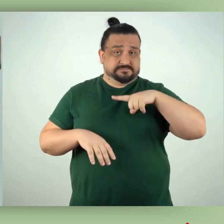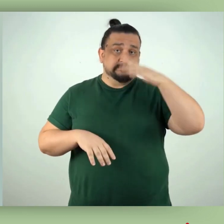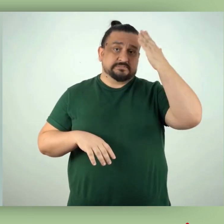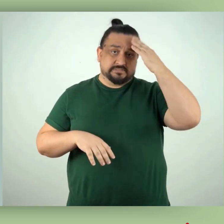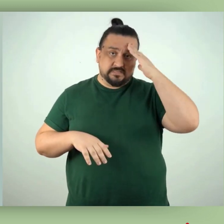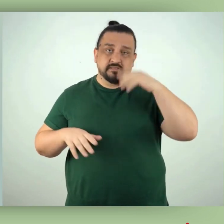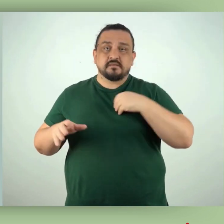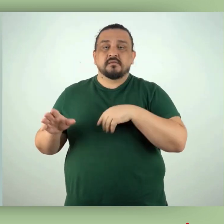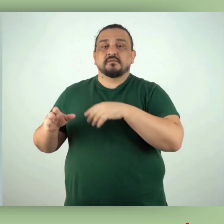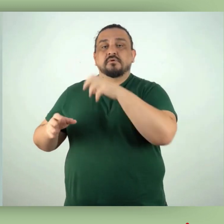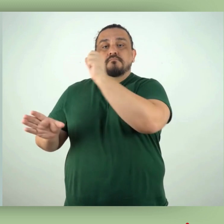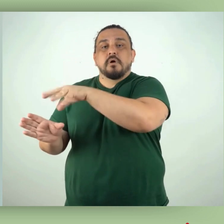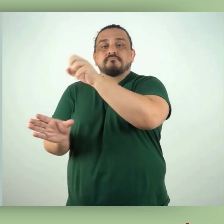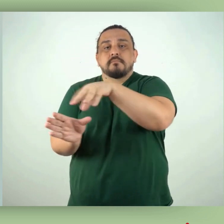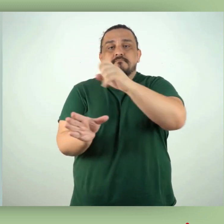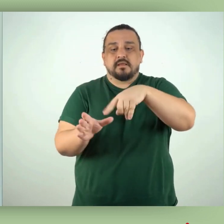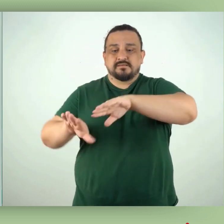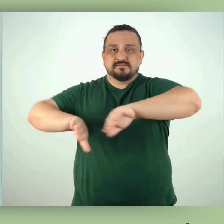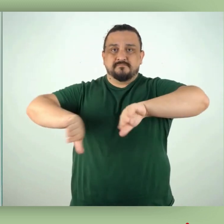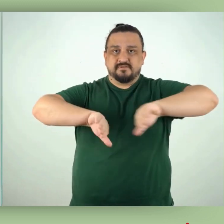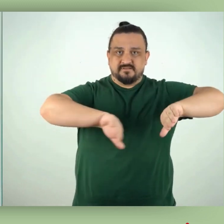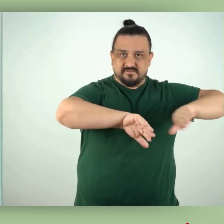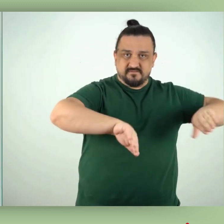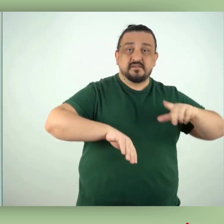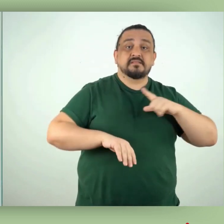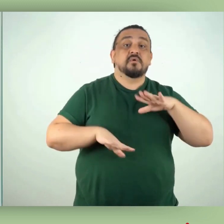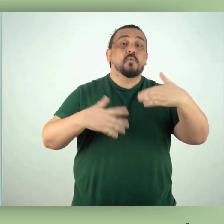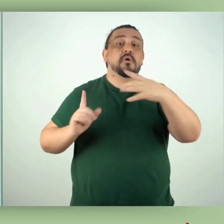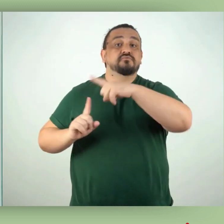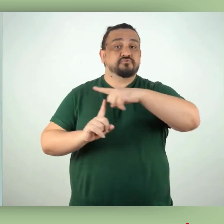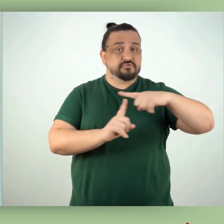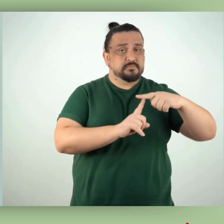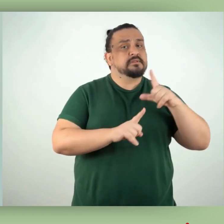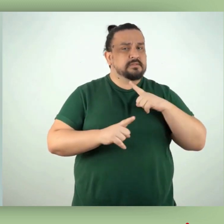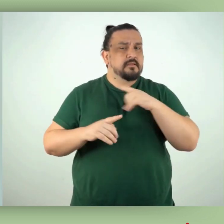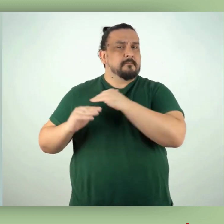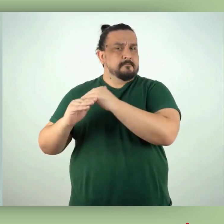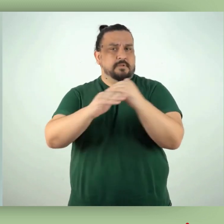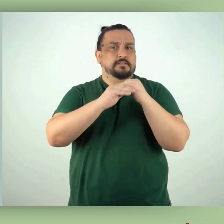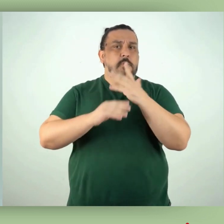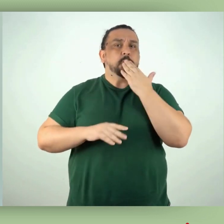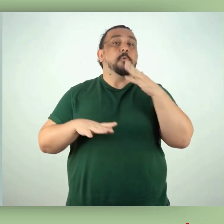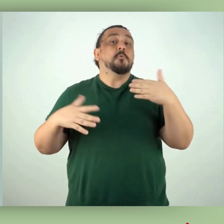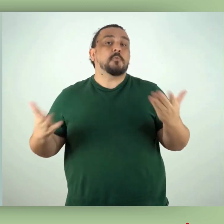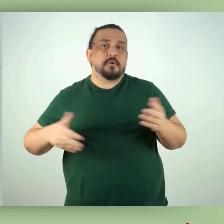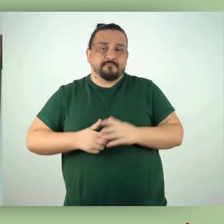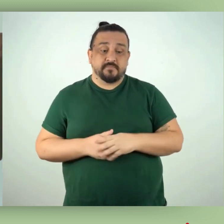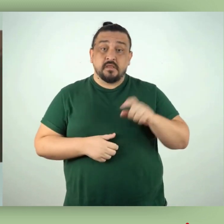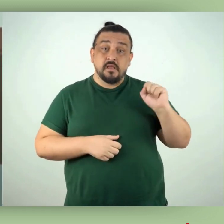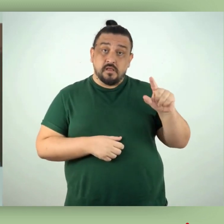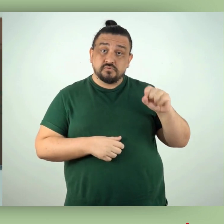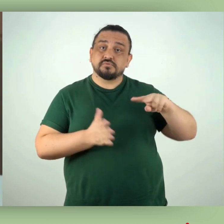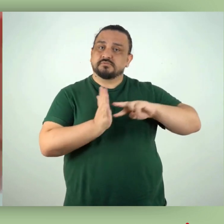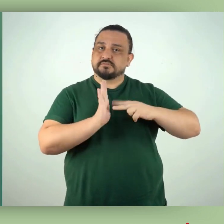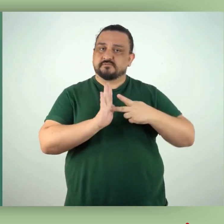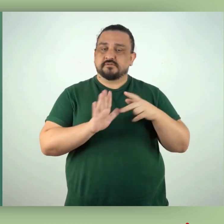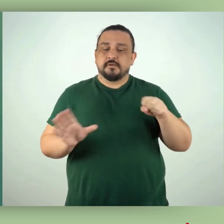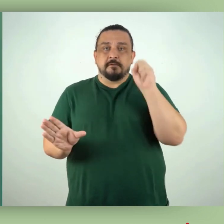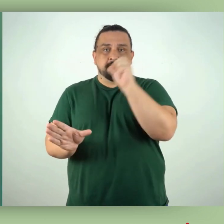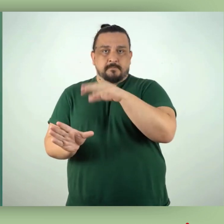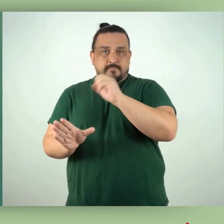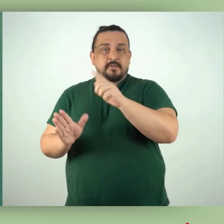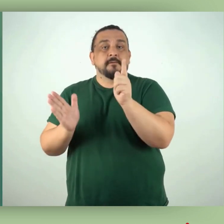de múltiplas lixeiras, os recipientes de acondicionamento são identificados com cores padronizadas. São elas